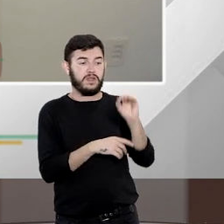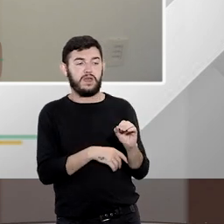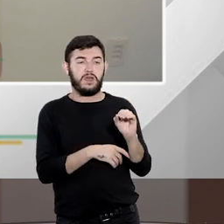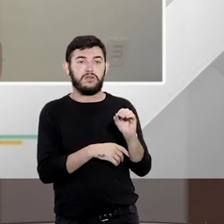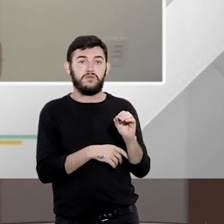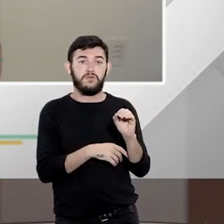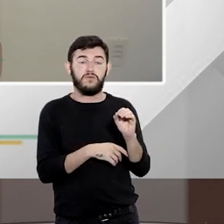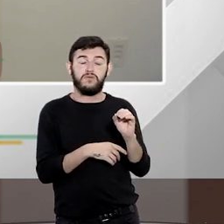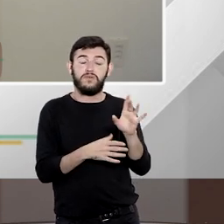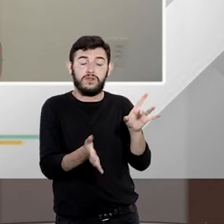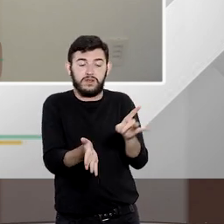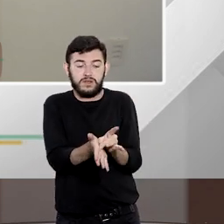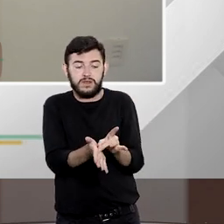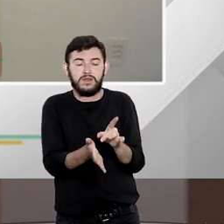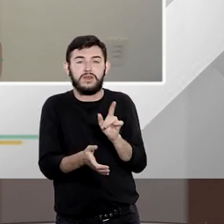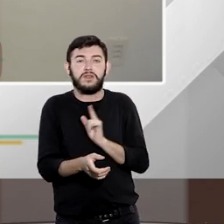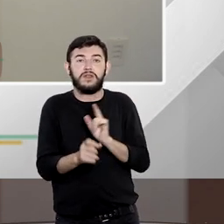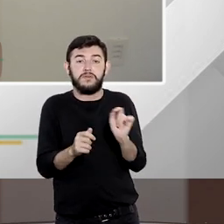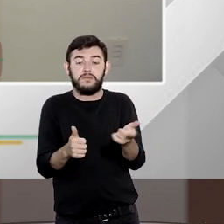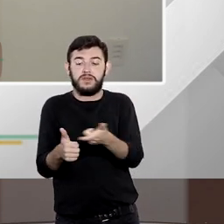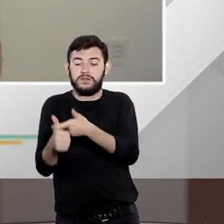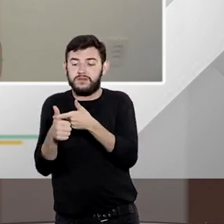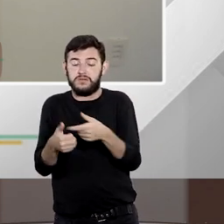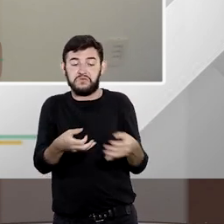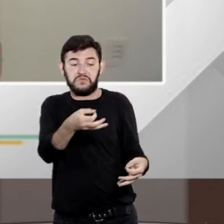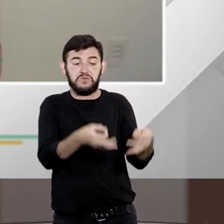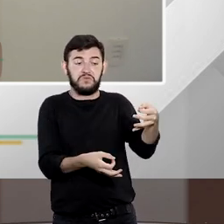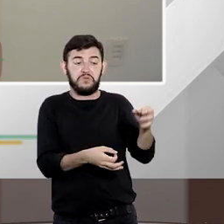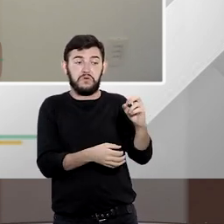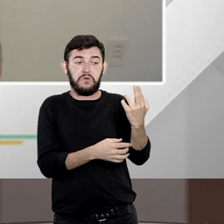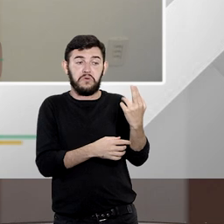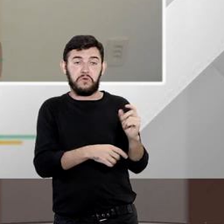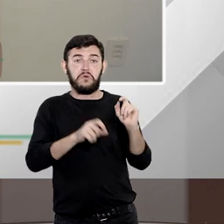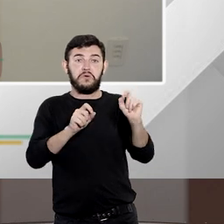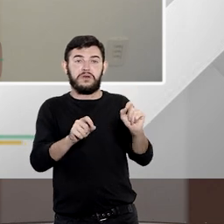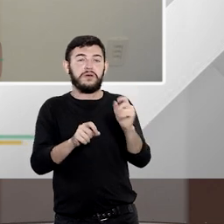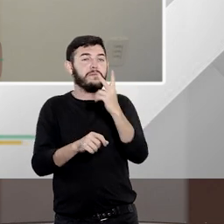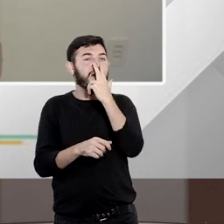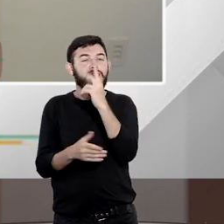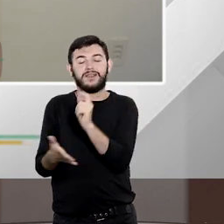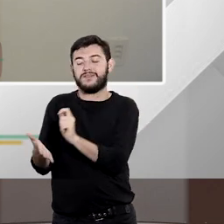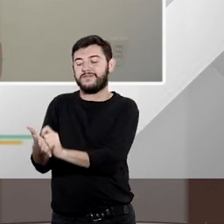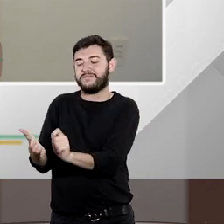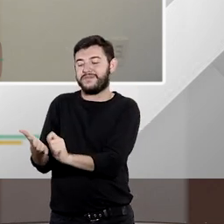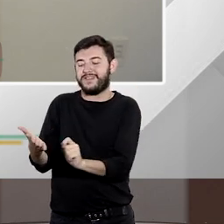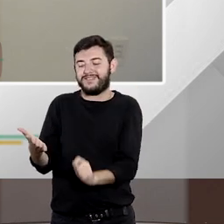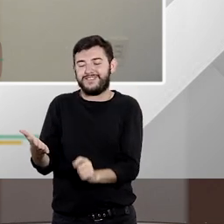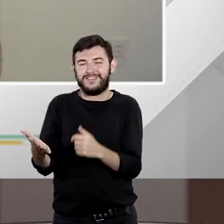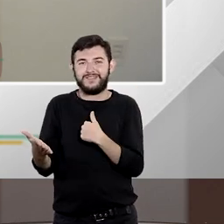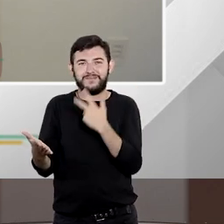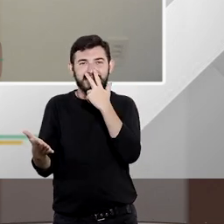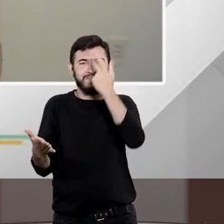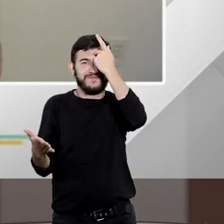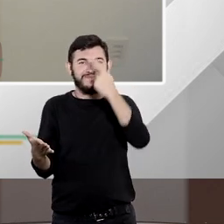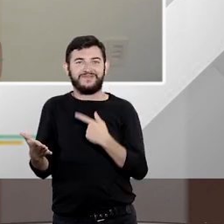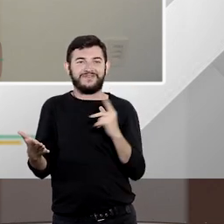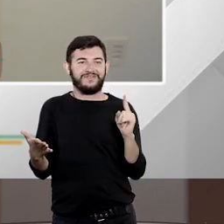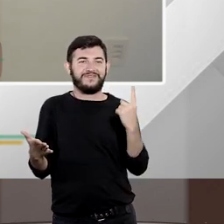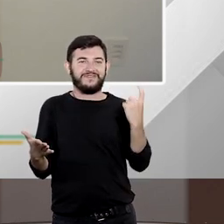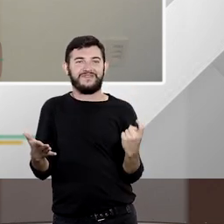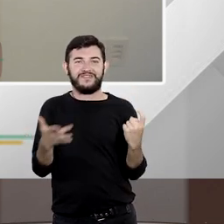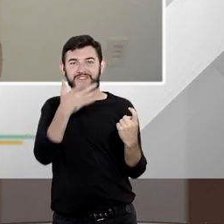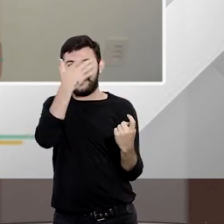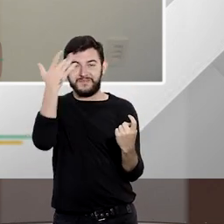pendência judicial ou amigável como se fosse realmente fazer uma anotação num assentamento individual da pessoa